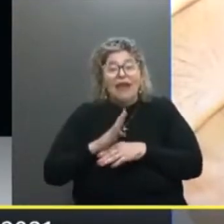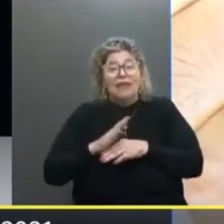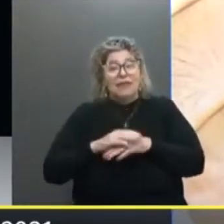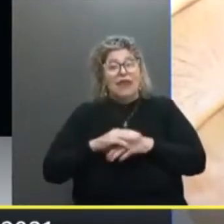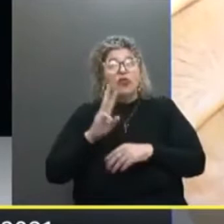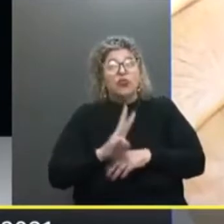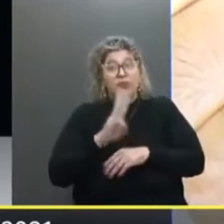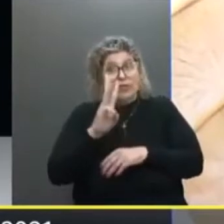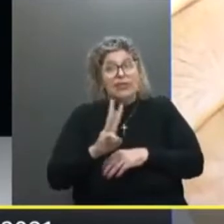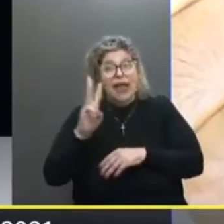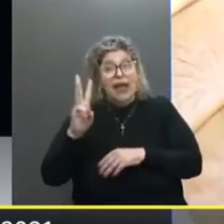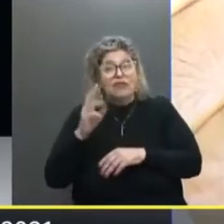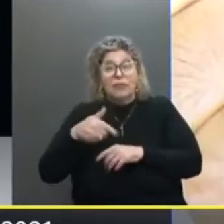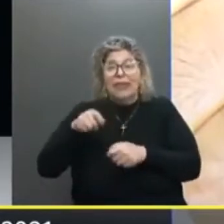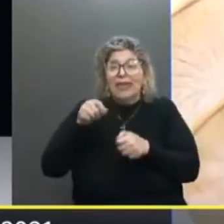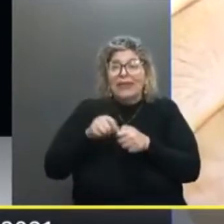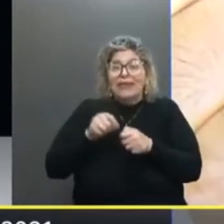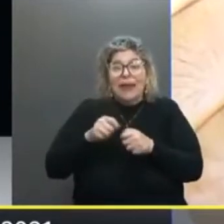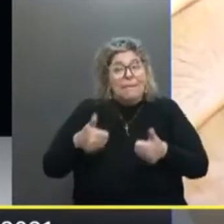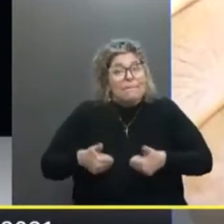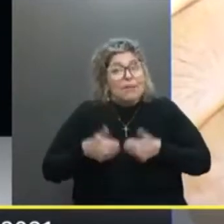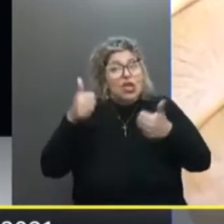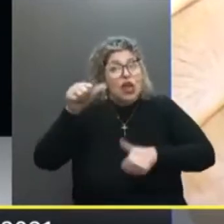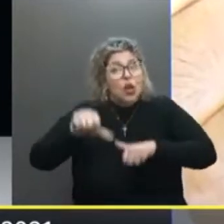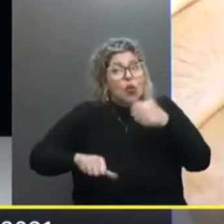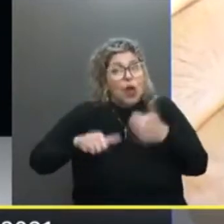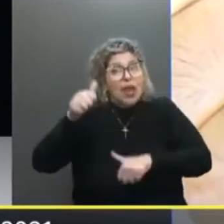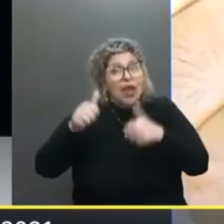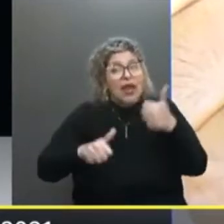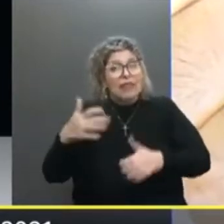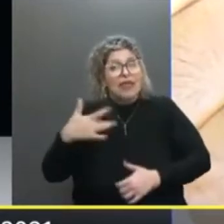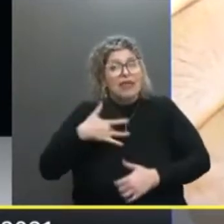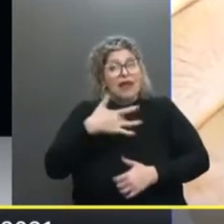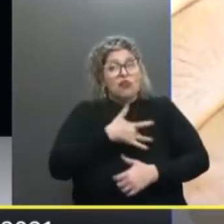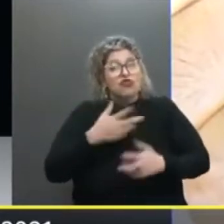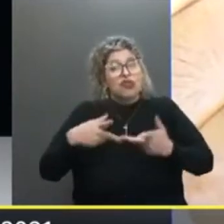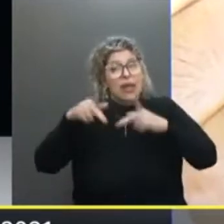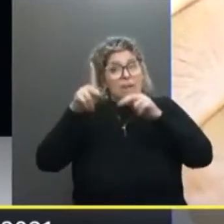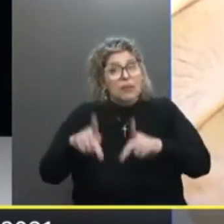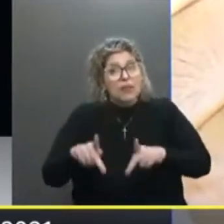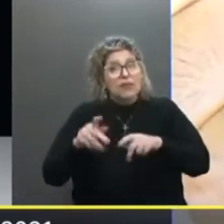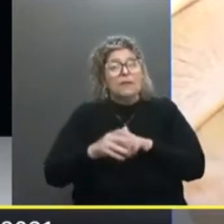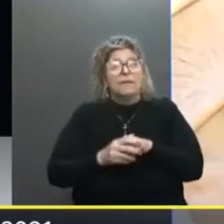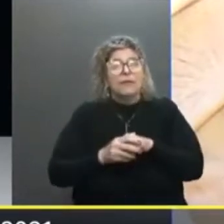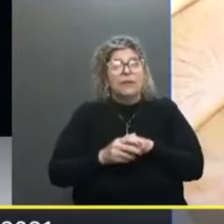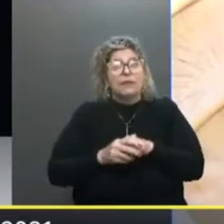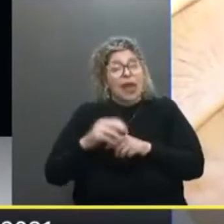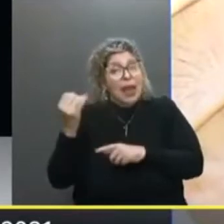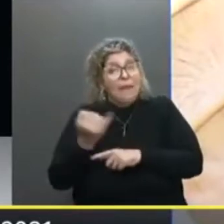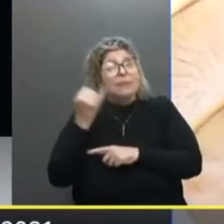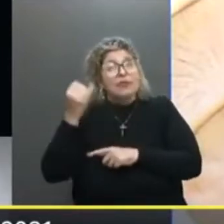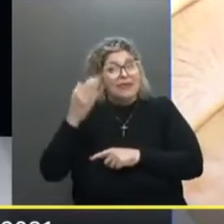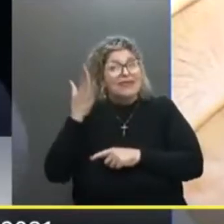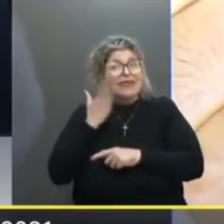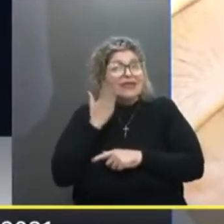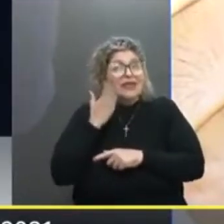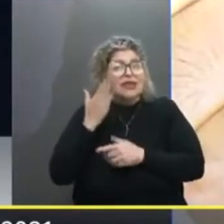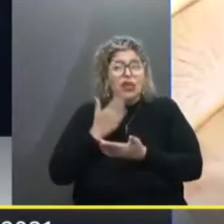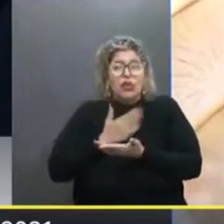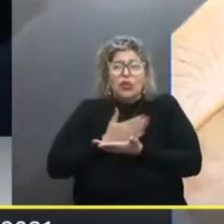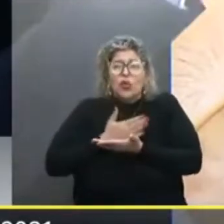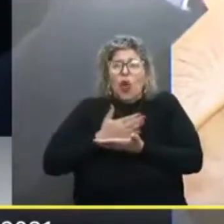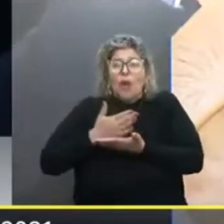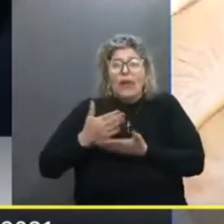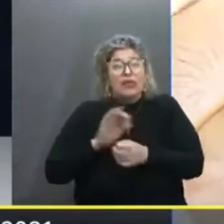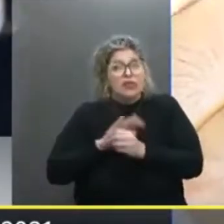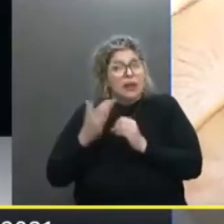site Para justamente Tentar melhorar A qualidade Da saúde Da população É importante importante entender Que desde o